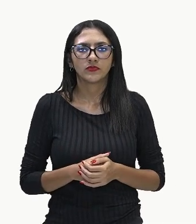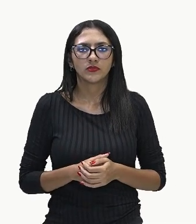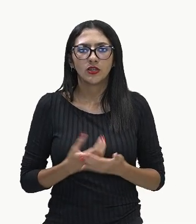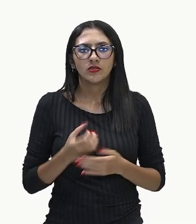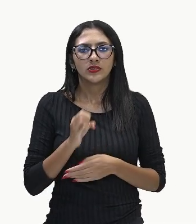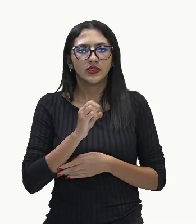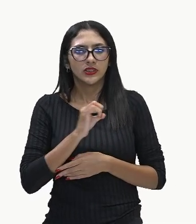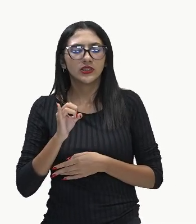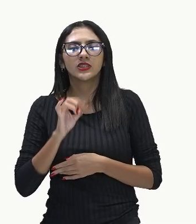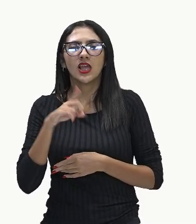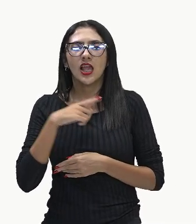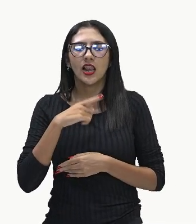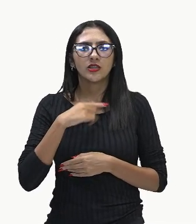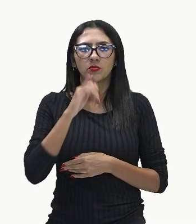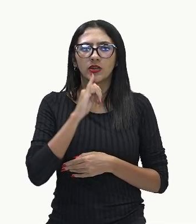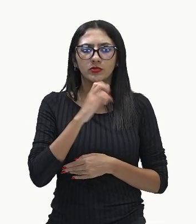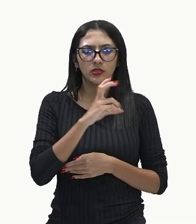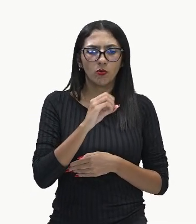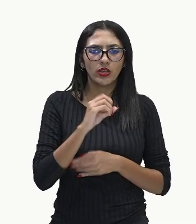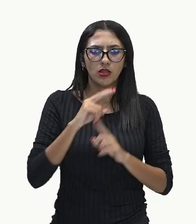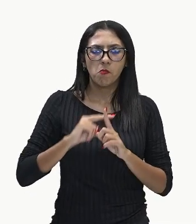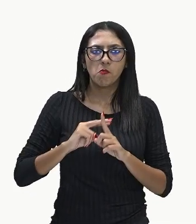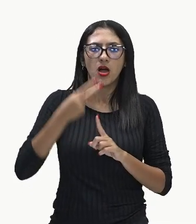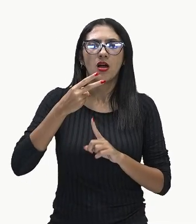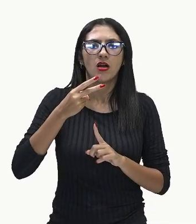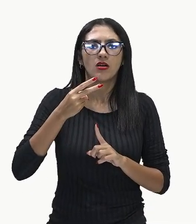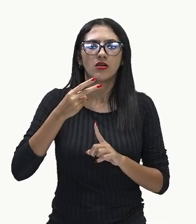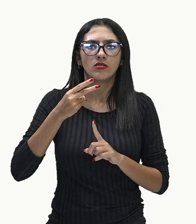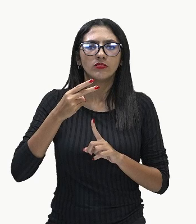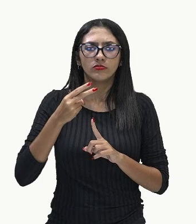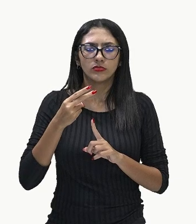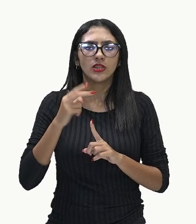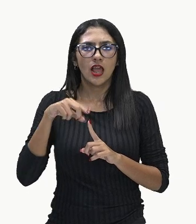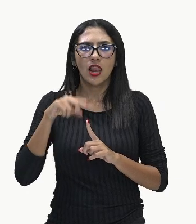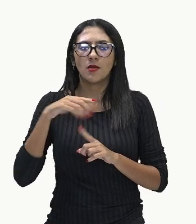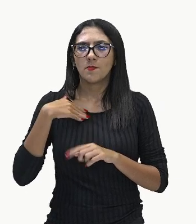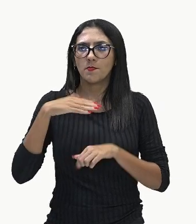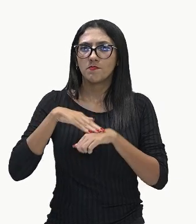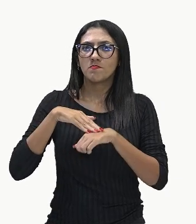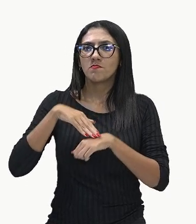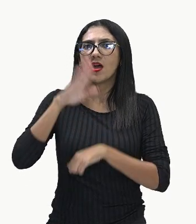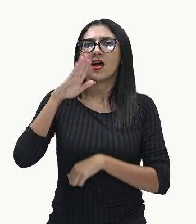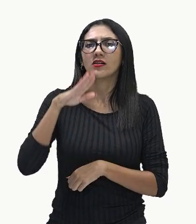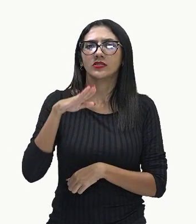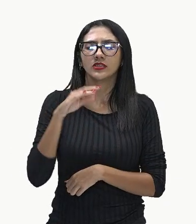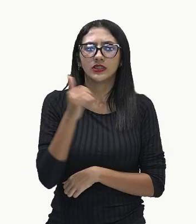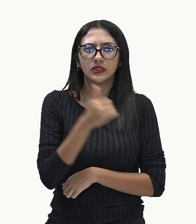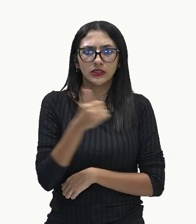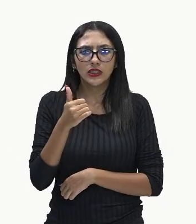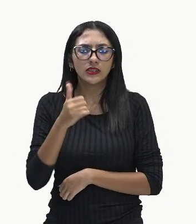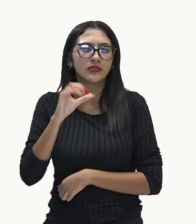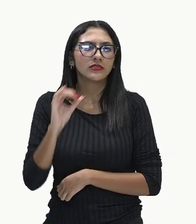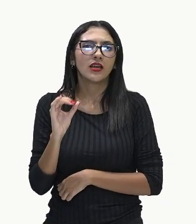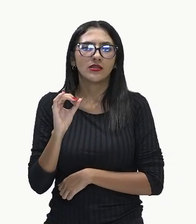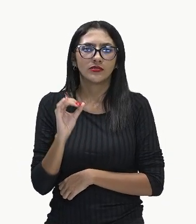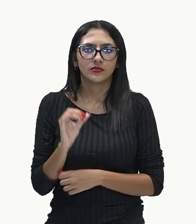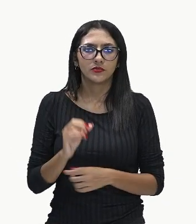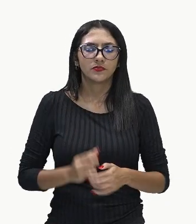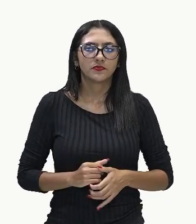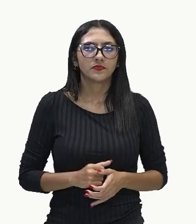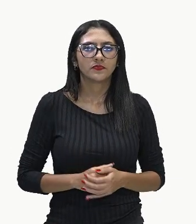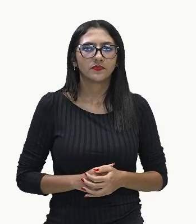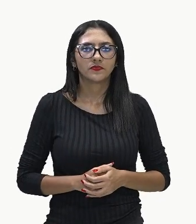vai passar aquela do vice-líder, lá, que era 110. Então,